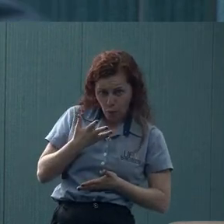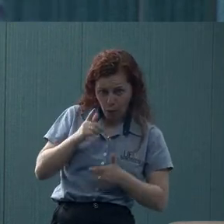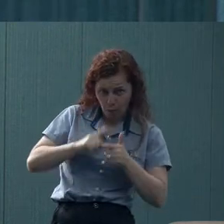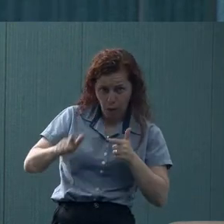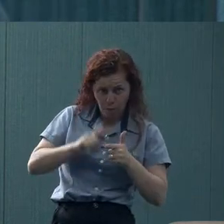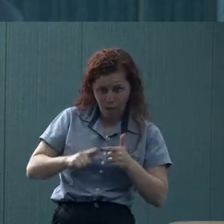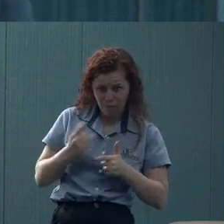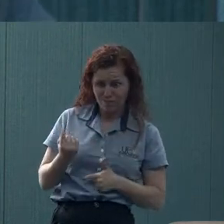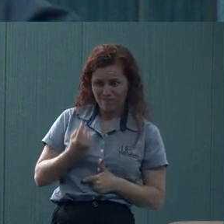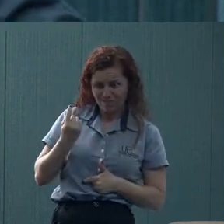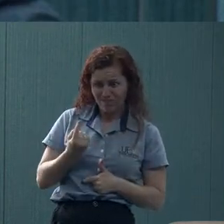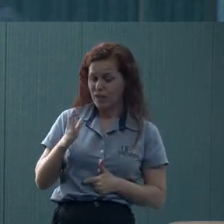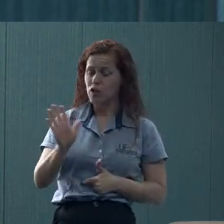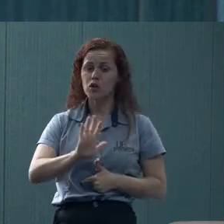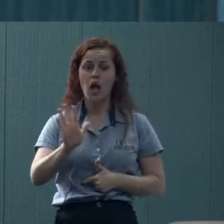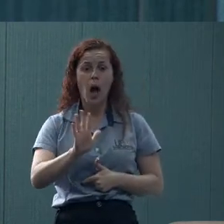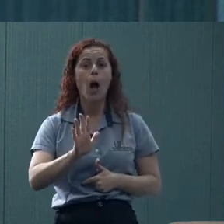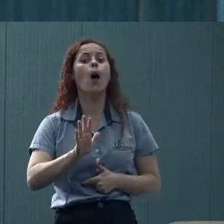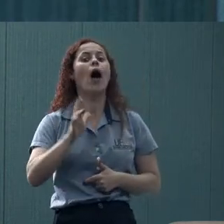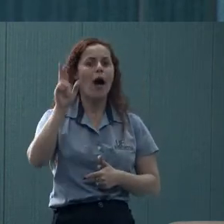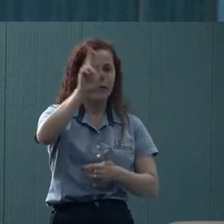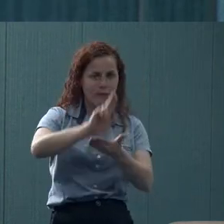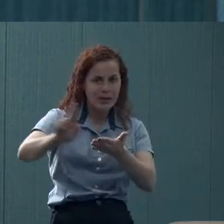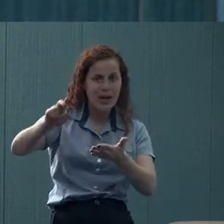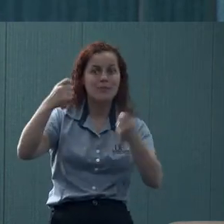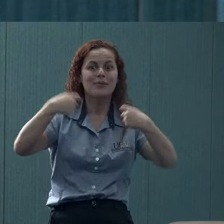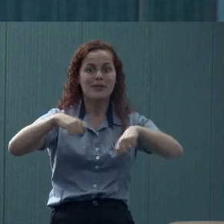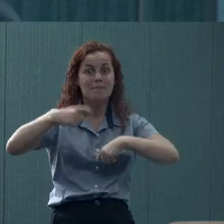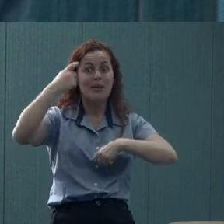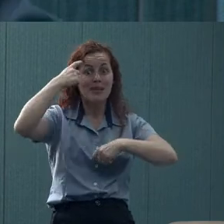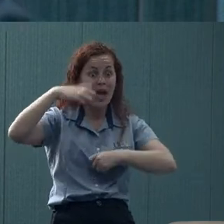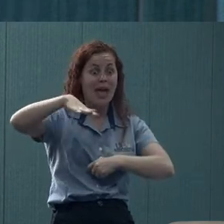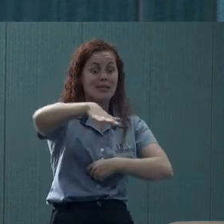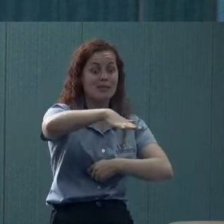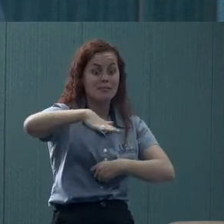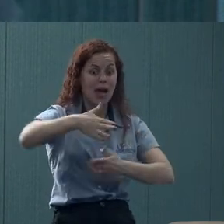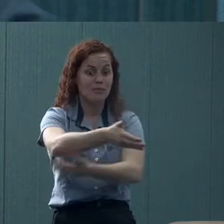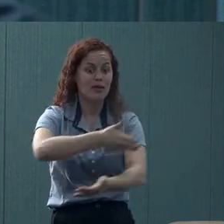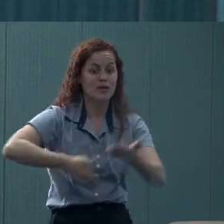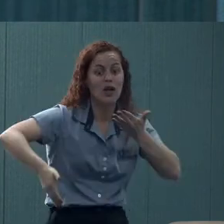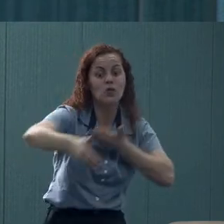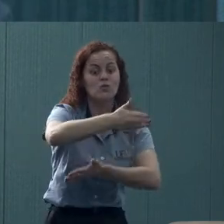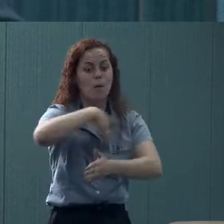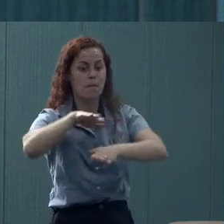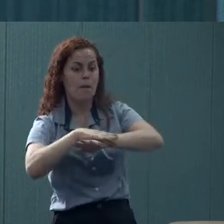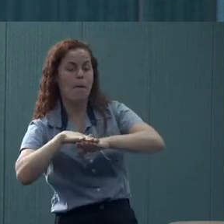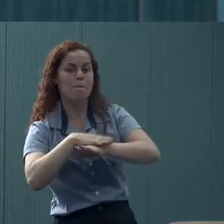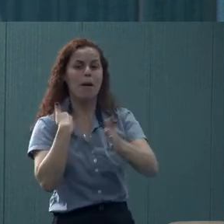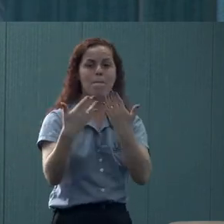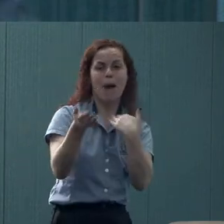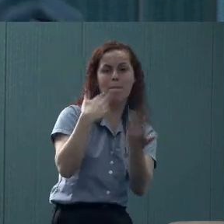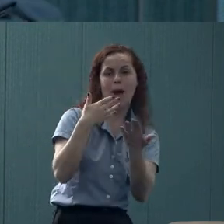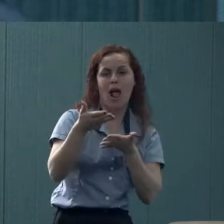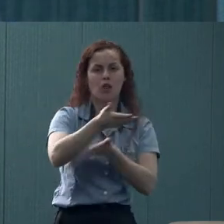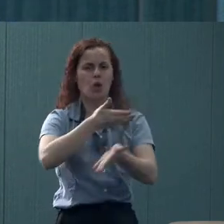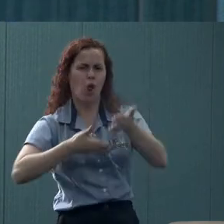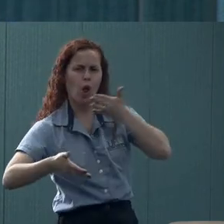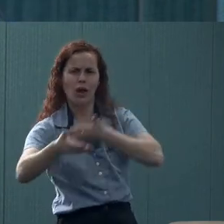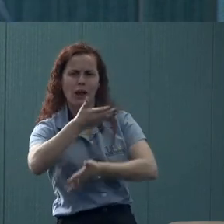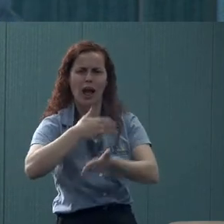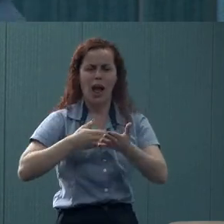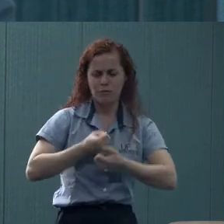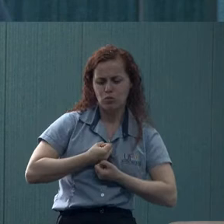a universidade precisa pensar também em espaços que as pessoas possam interagir, possam conversar, possam trocar, possam